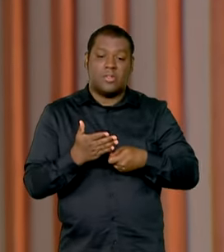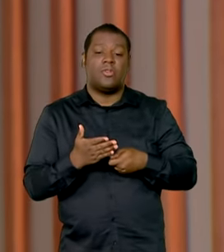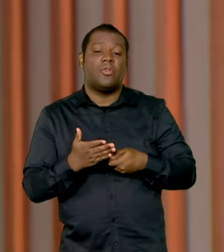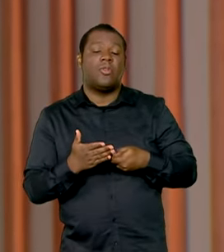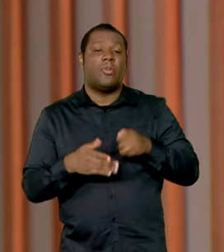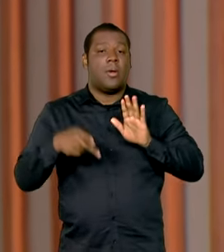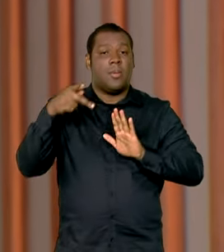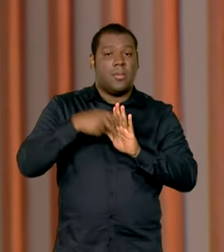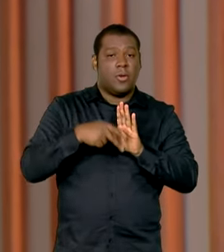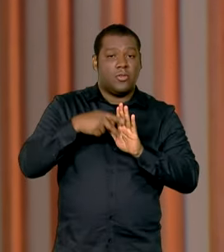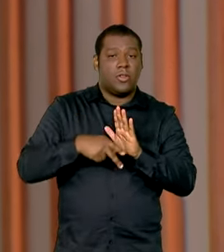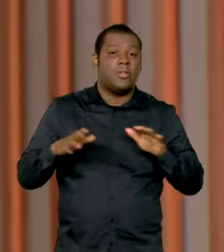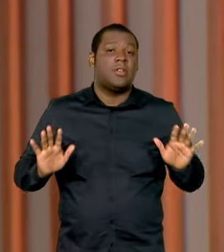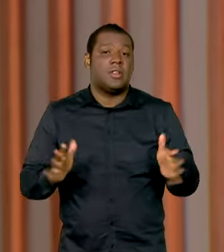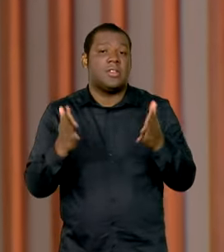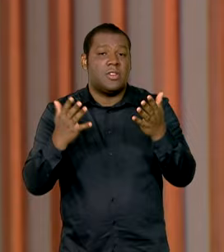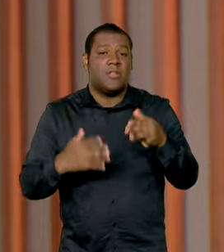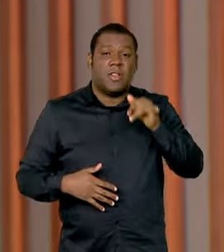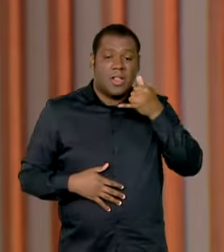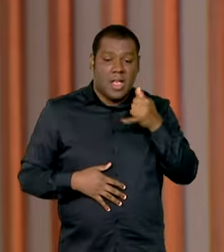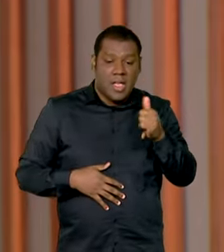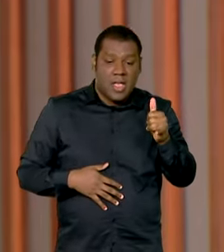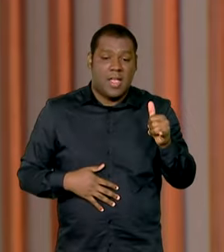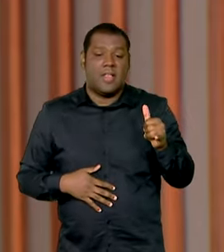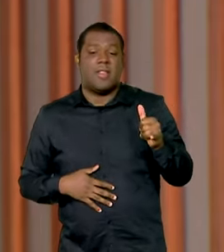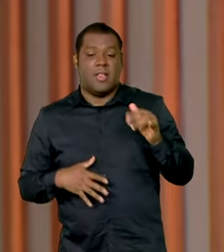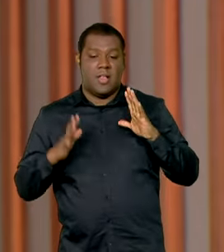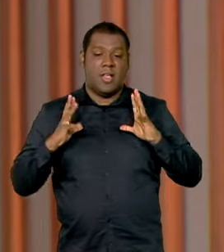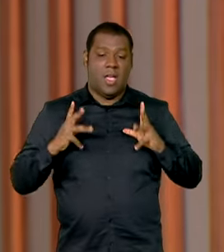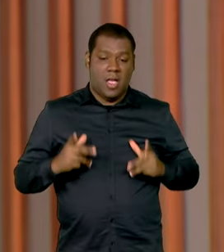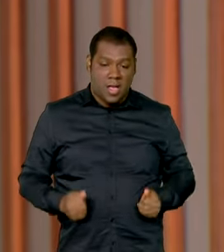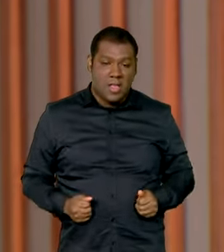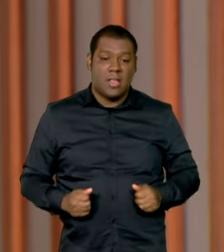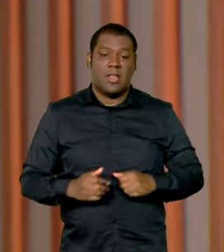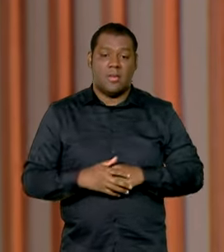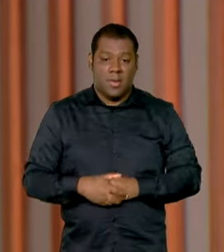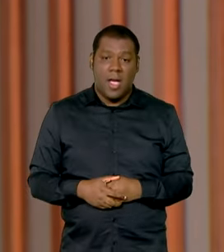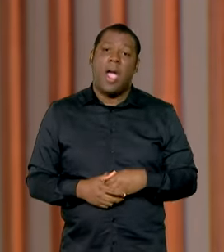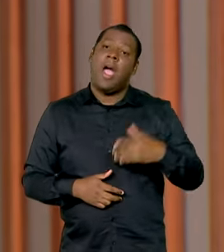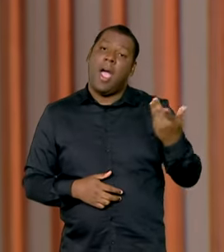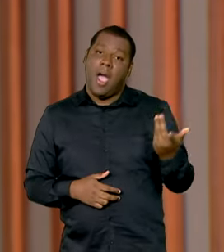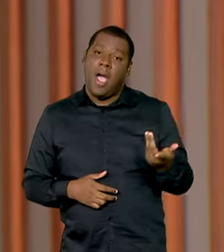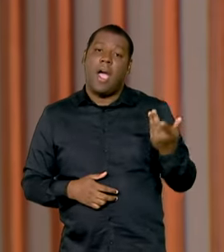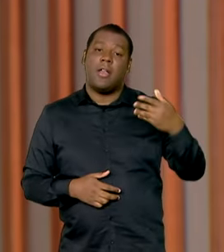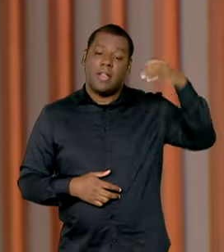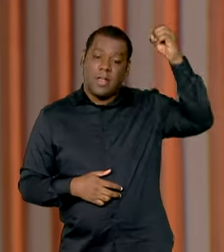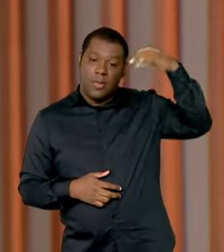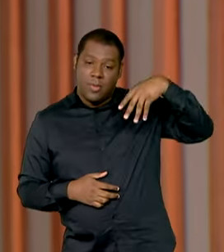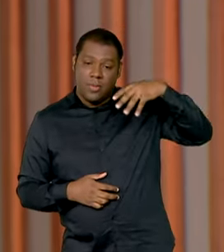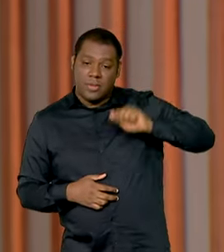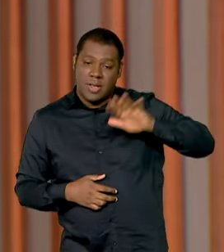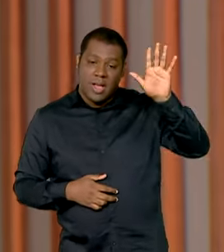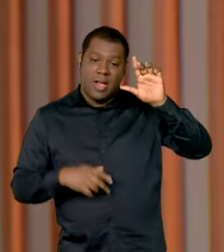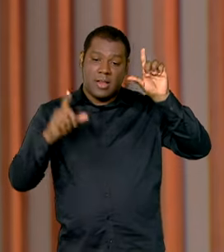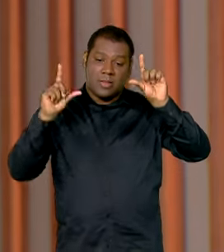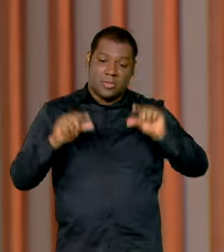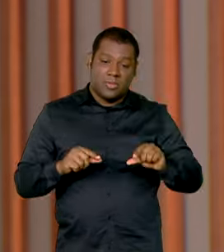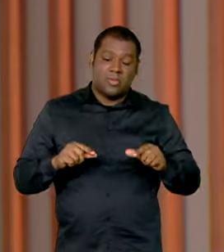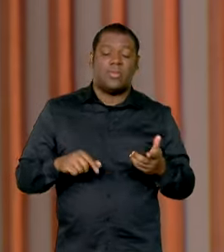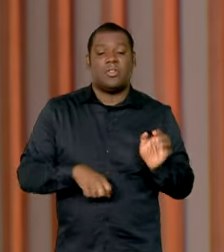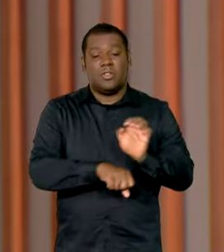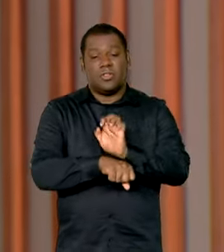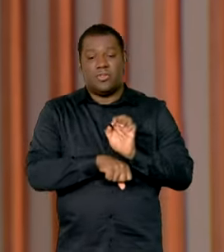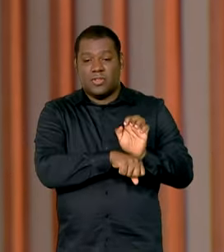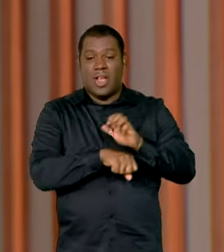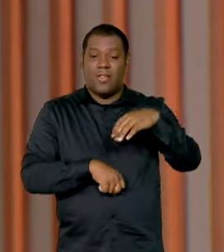incentivar a produção de energias renováveis e possibilitar a redução de tarifas, principalmente nos nove estados que compõem